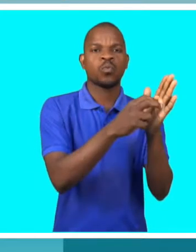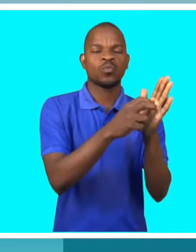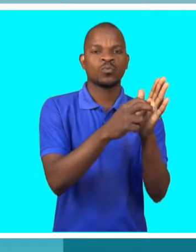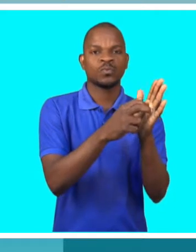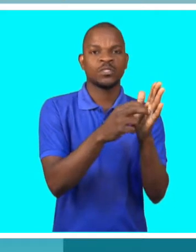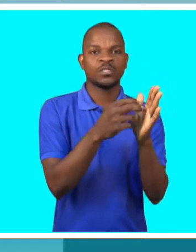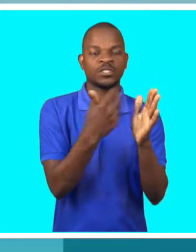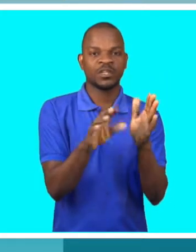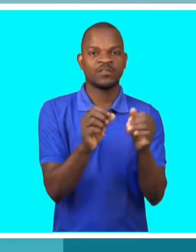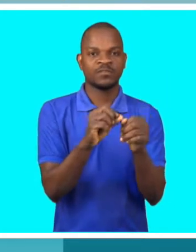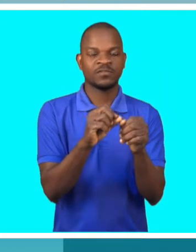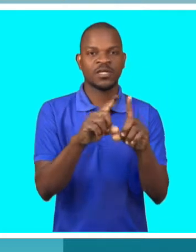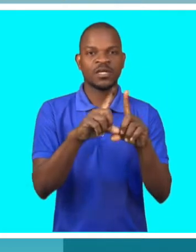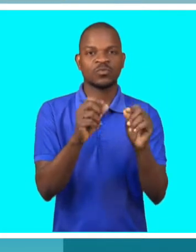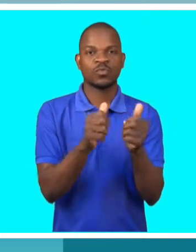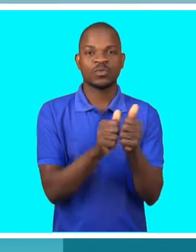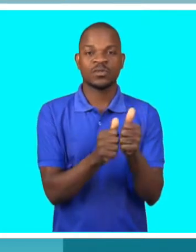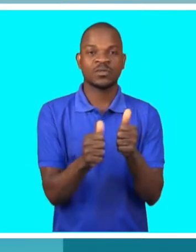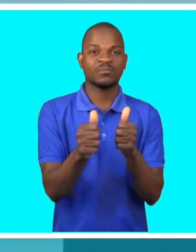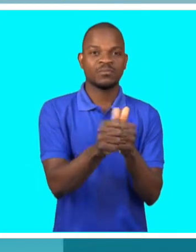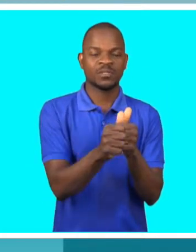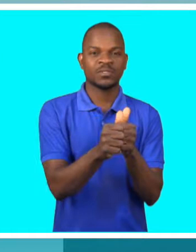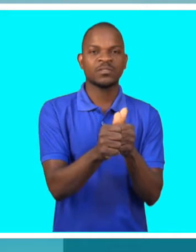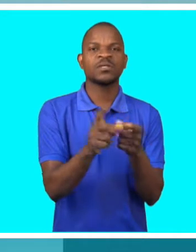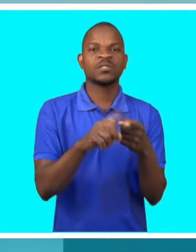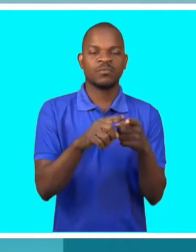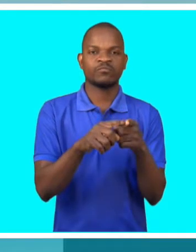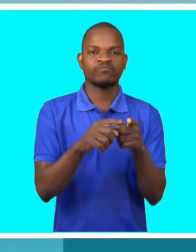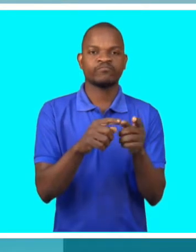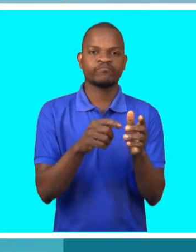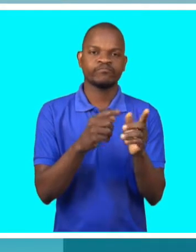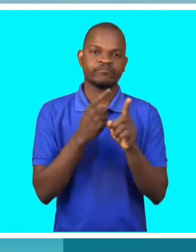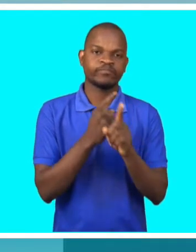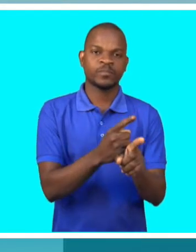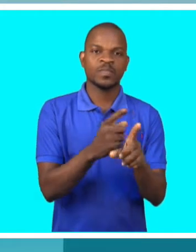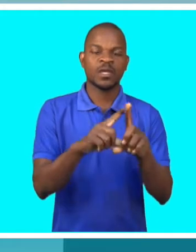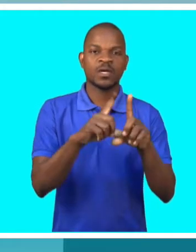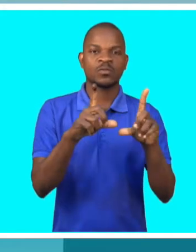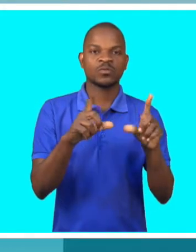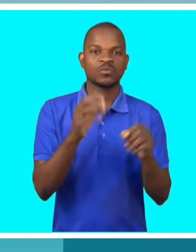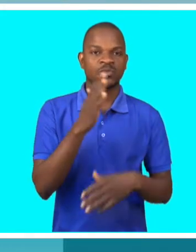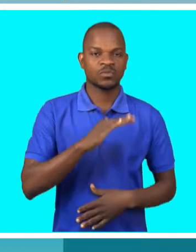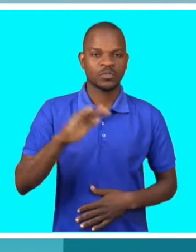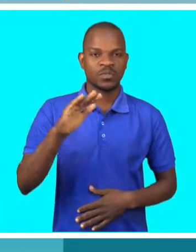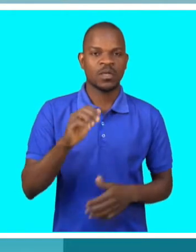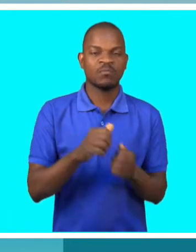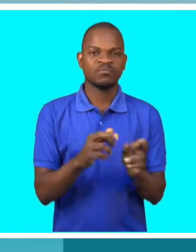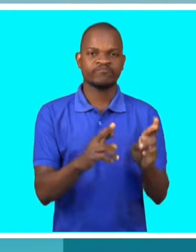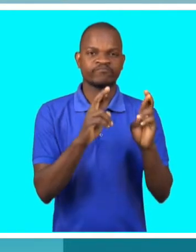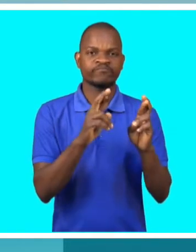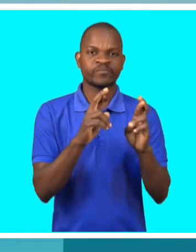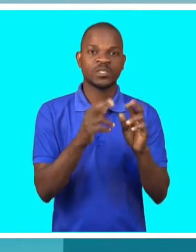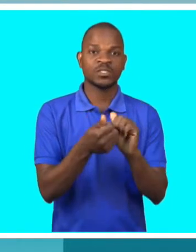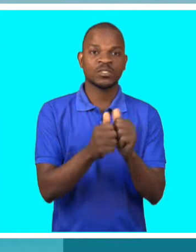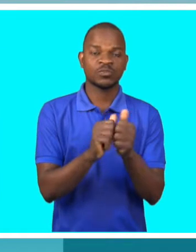representar, para fazer parte da seleção, foi graças ao desporto em que